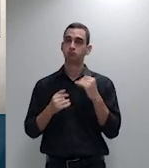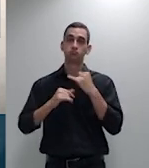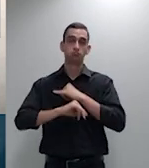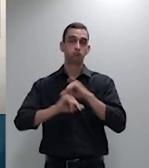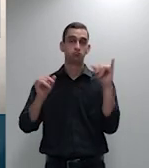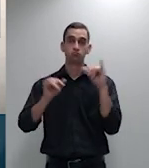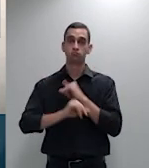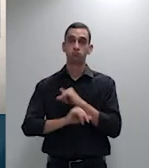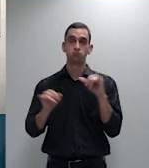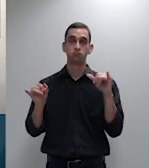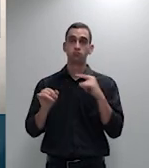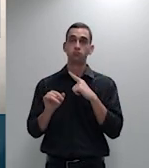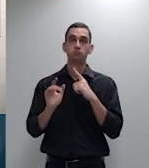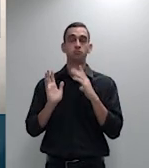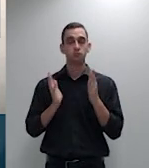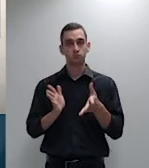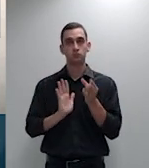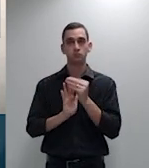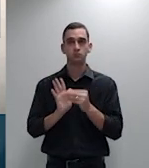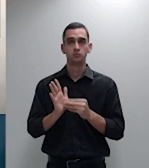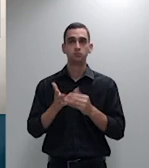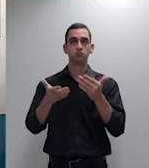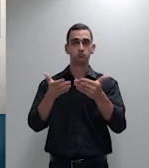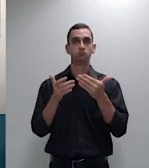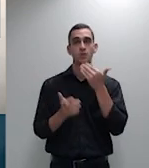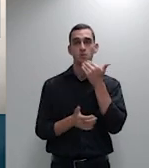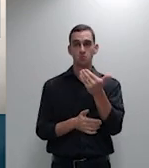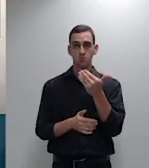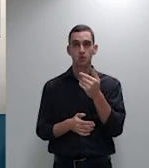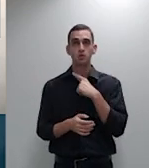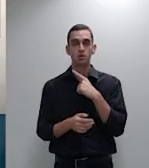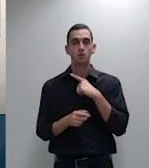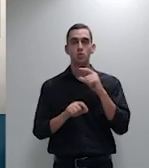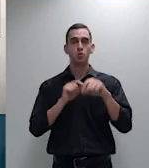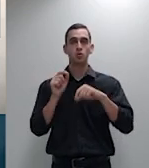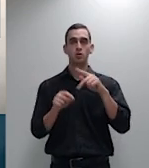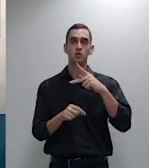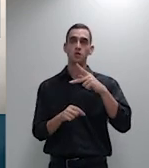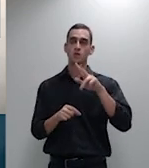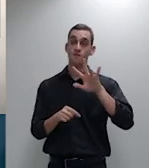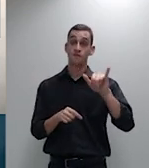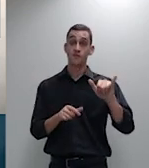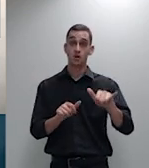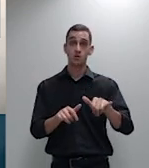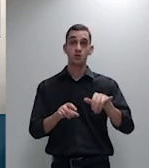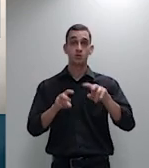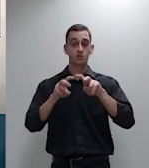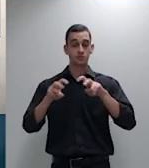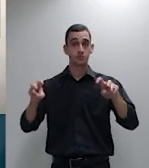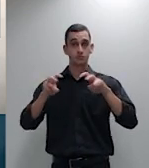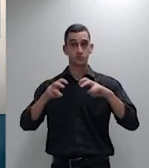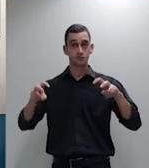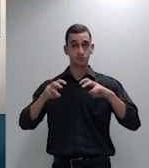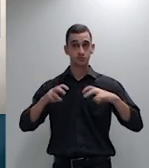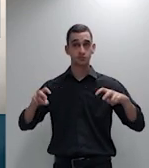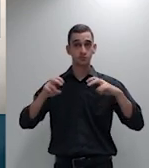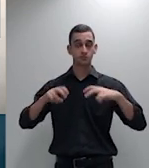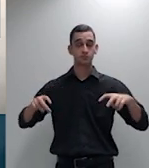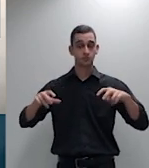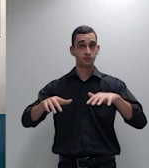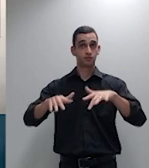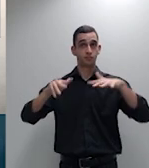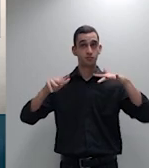requerimento de que fosse ao plenário pessoal ao plenário físico